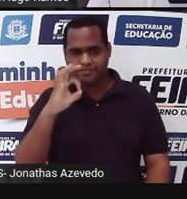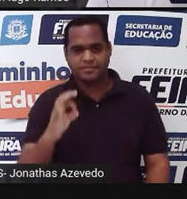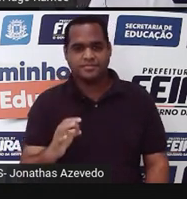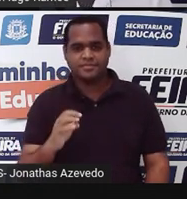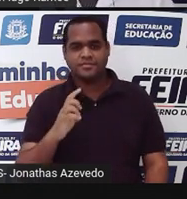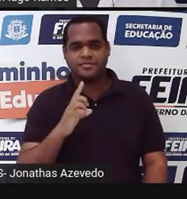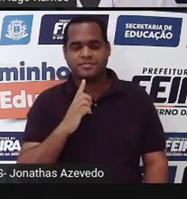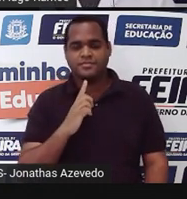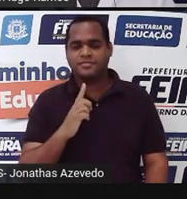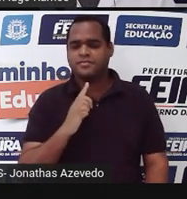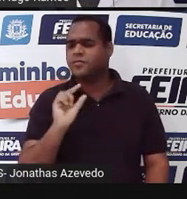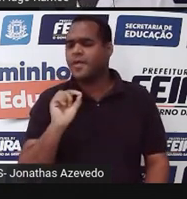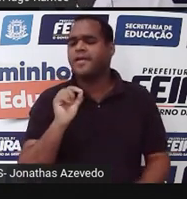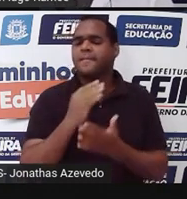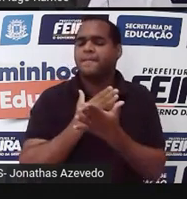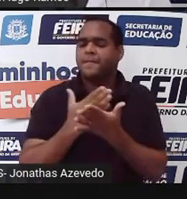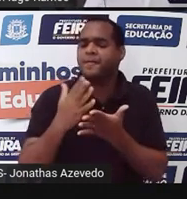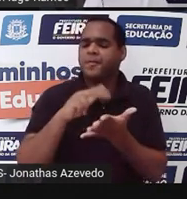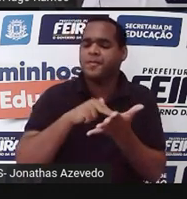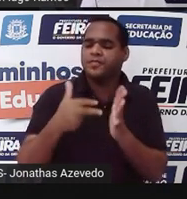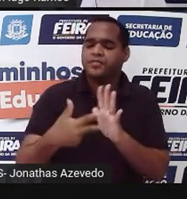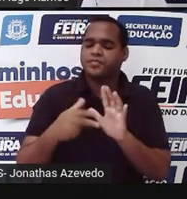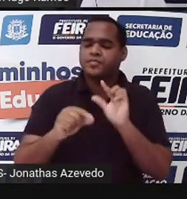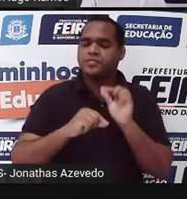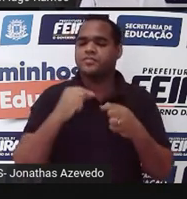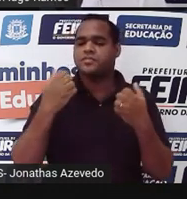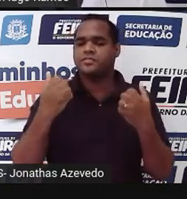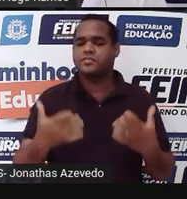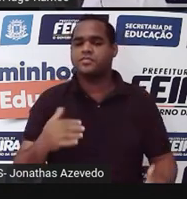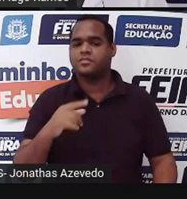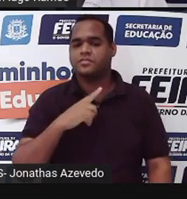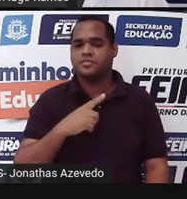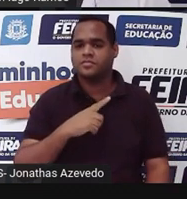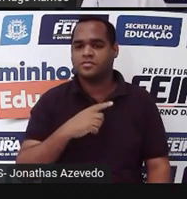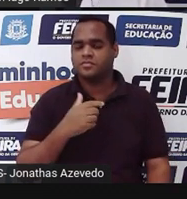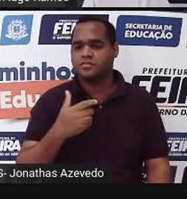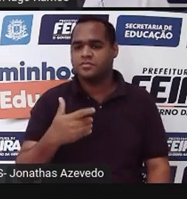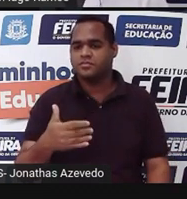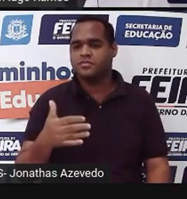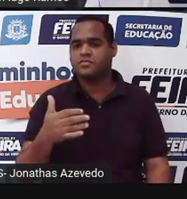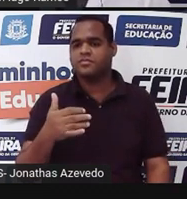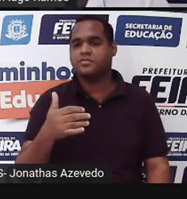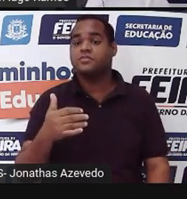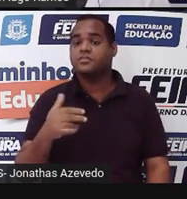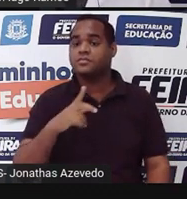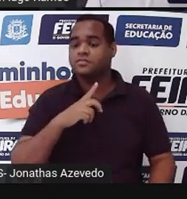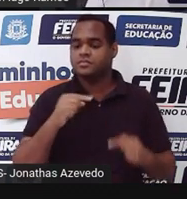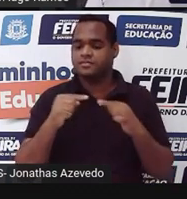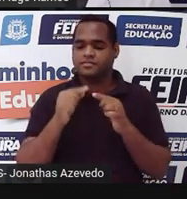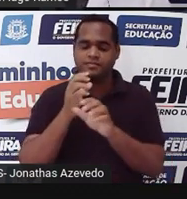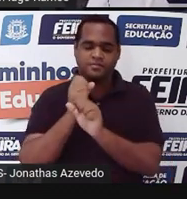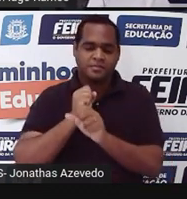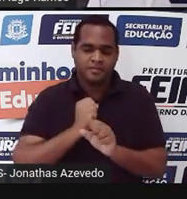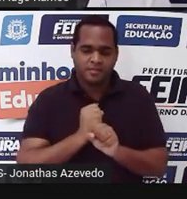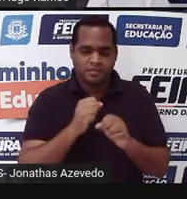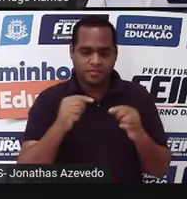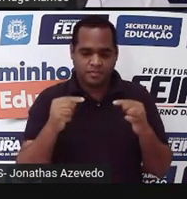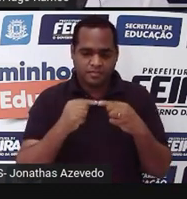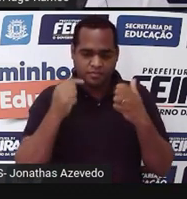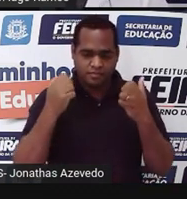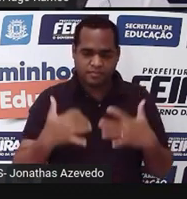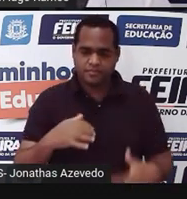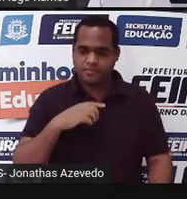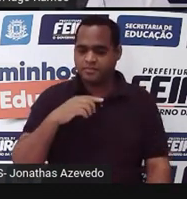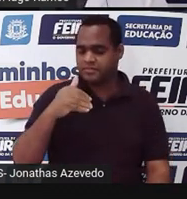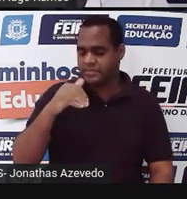partindo desse significado do que é uma porcentagem que a gente consegue fazer os cálculos, né? Calcular, por exemplo,